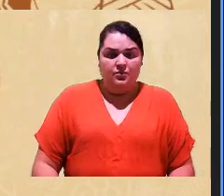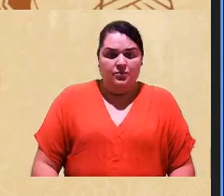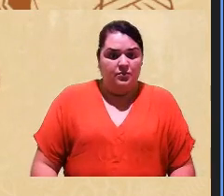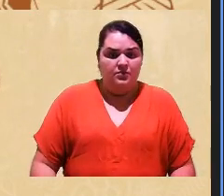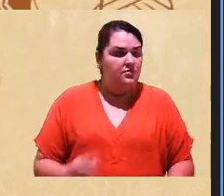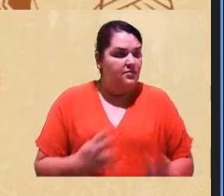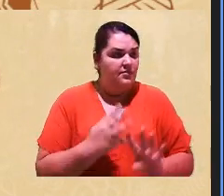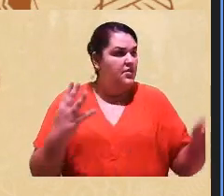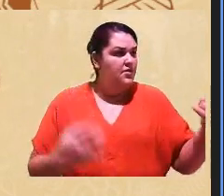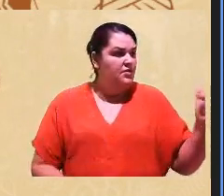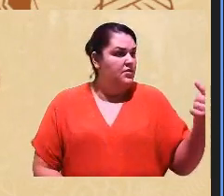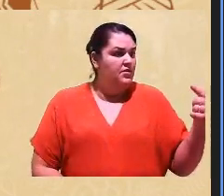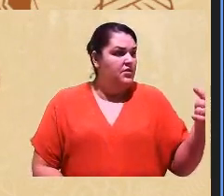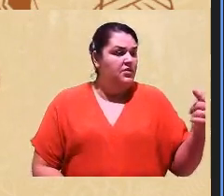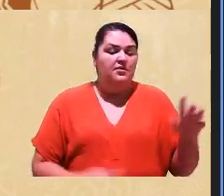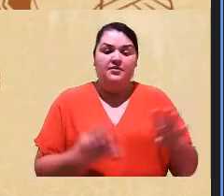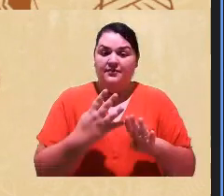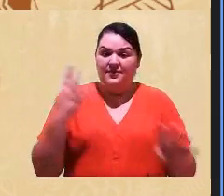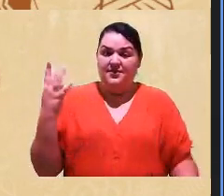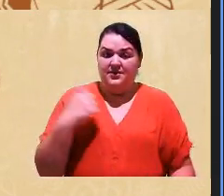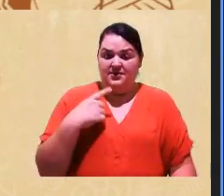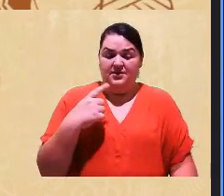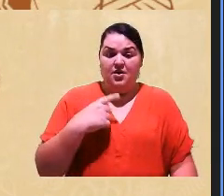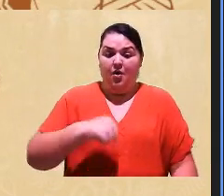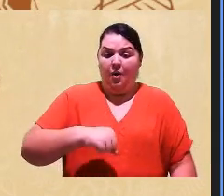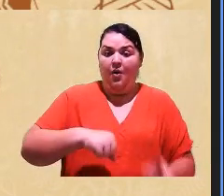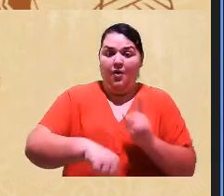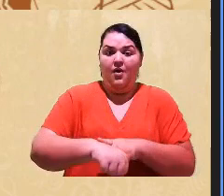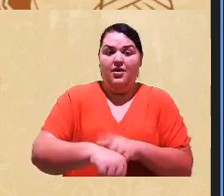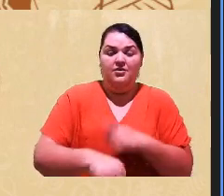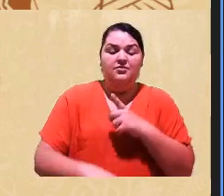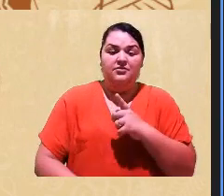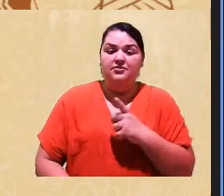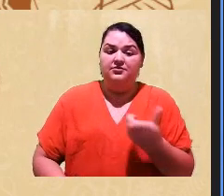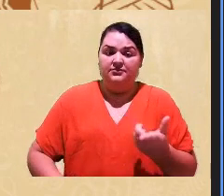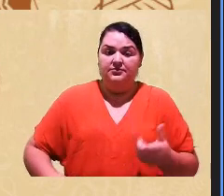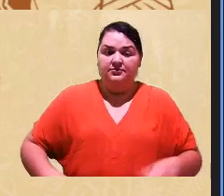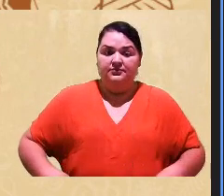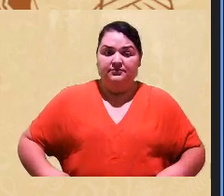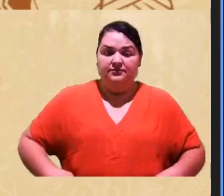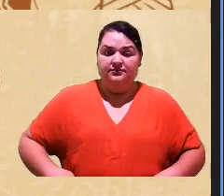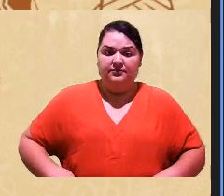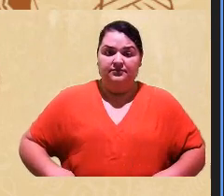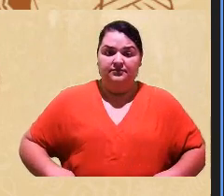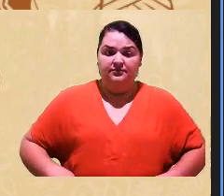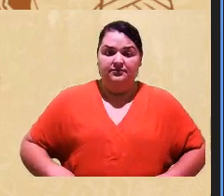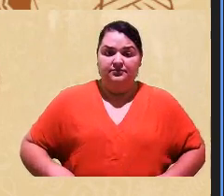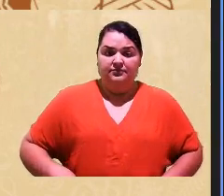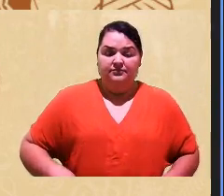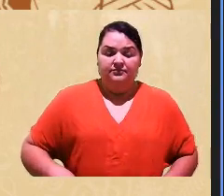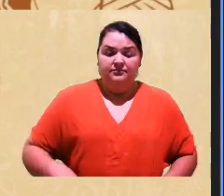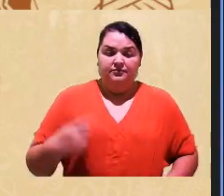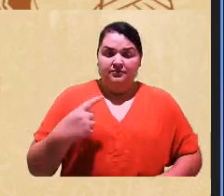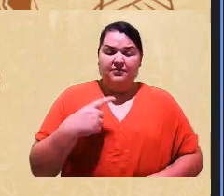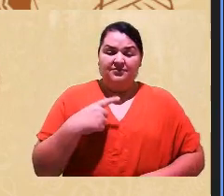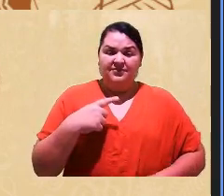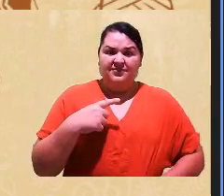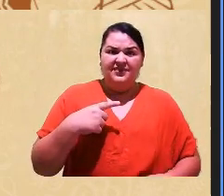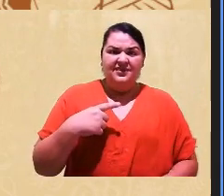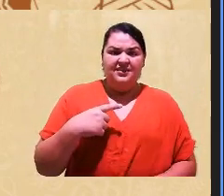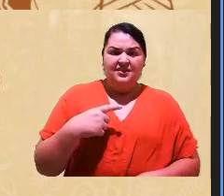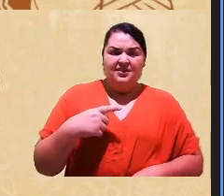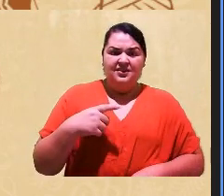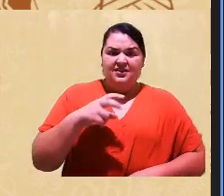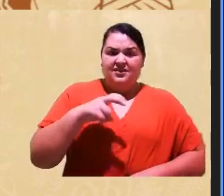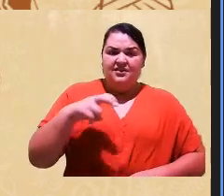Por que ter fila? Se tem horário, gente. Não é? Por que você vai levar uma banca de heteroidentificação para um lugar